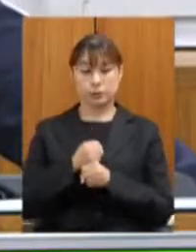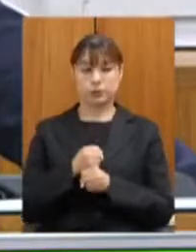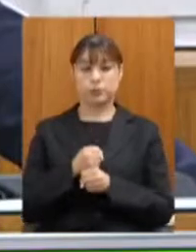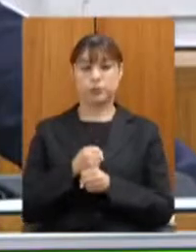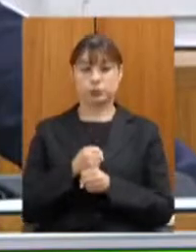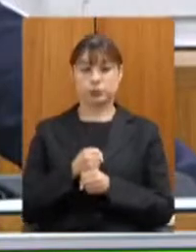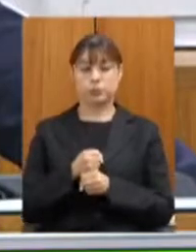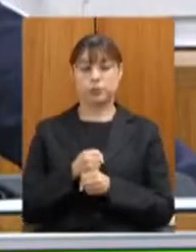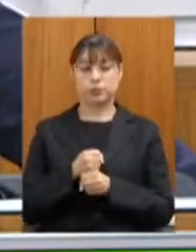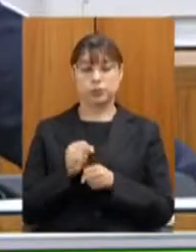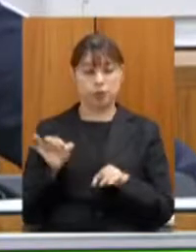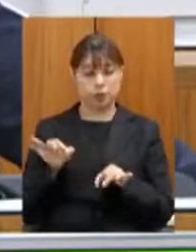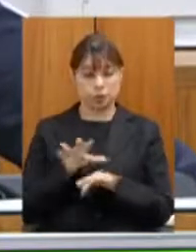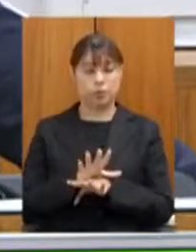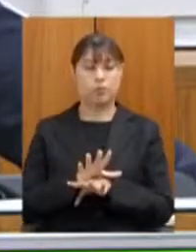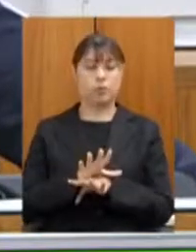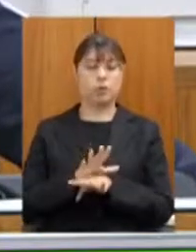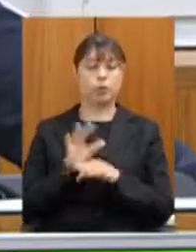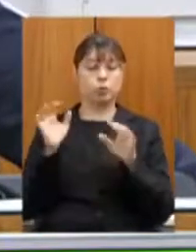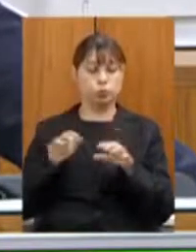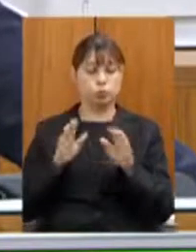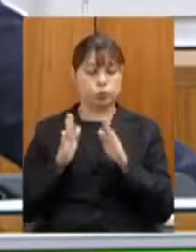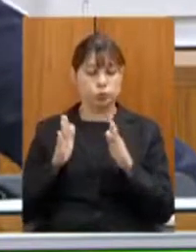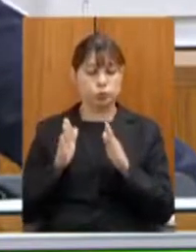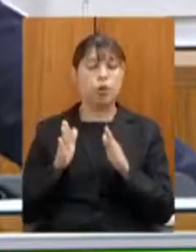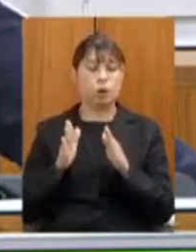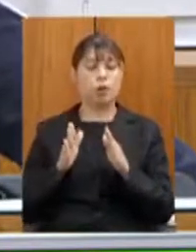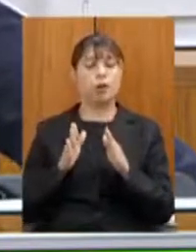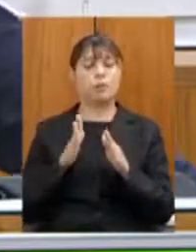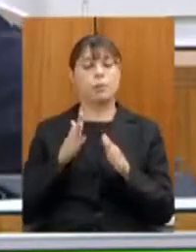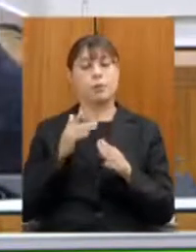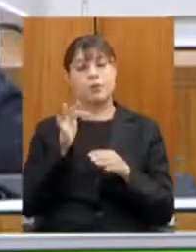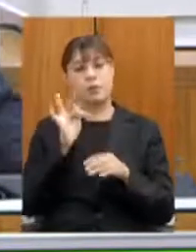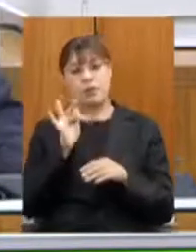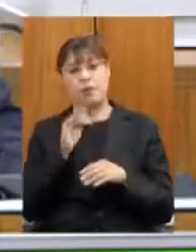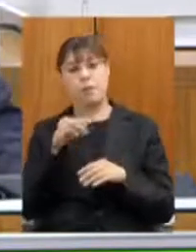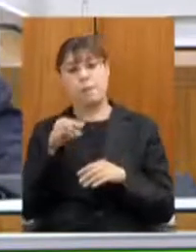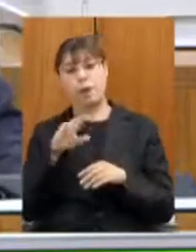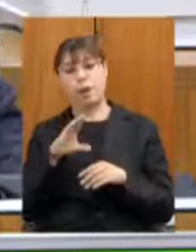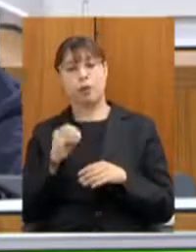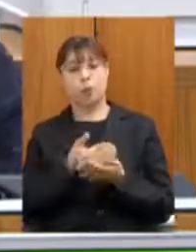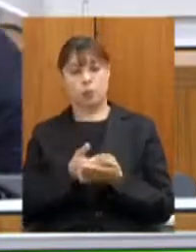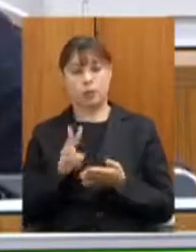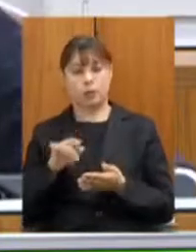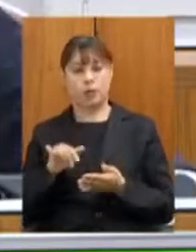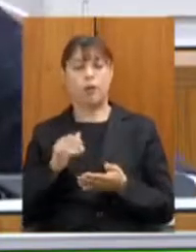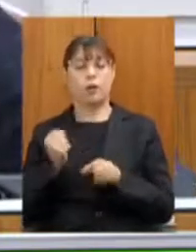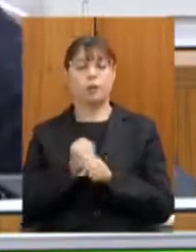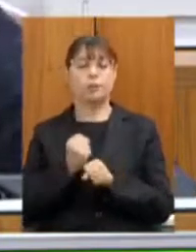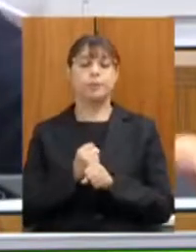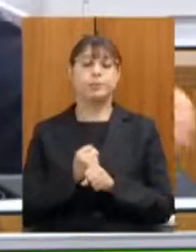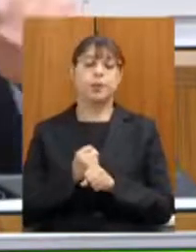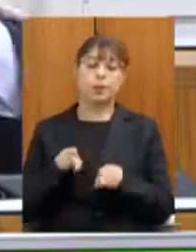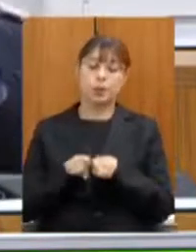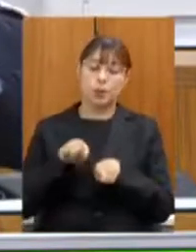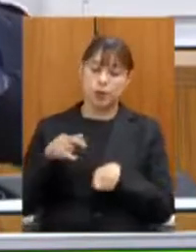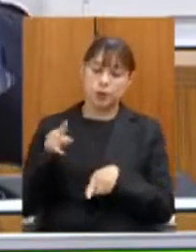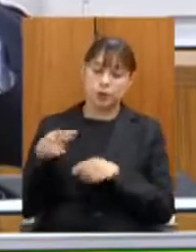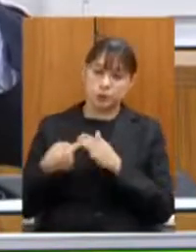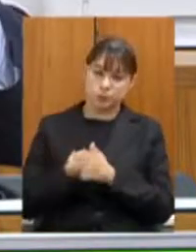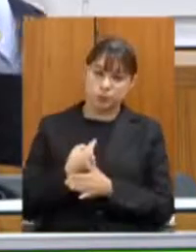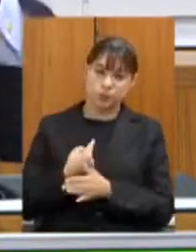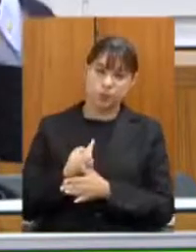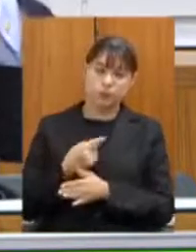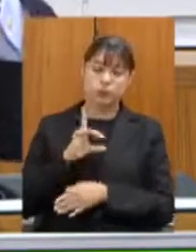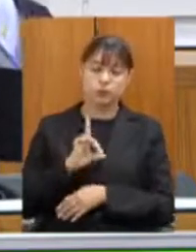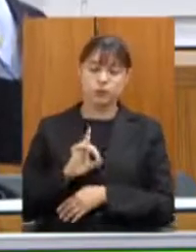passadas as chuvas entre fevereiro e março e além disso eu queria aproveitar essa pergunta que é muito oportuna que